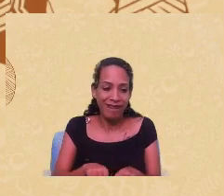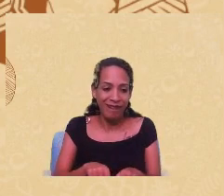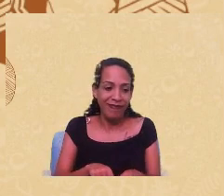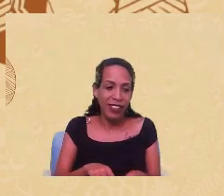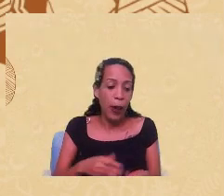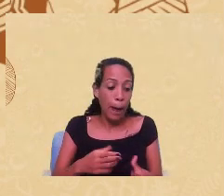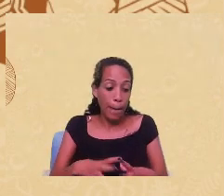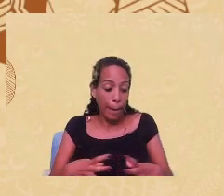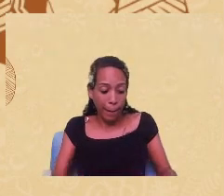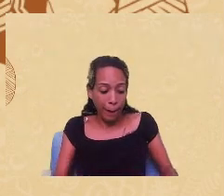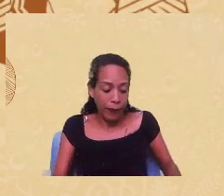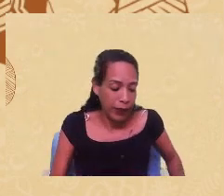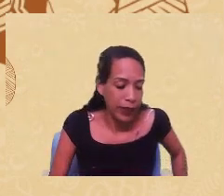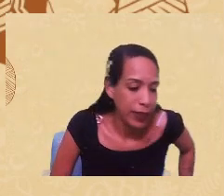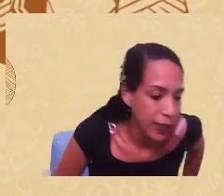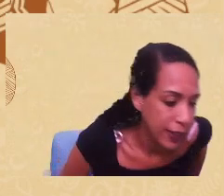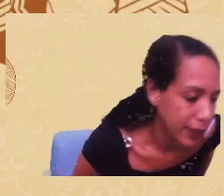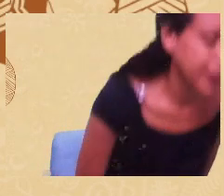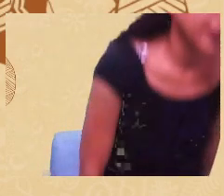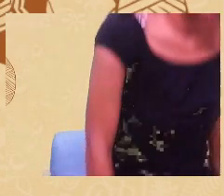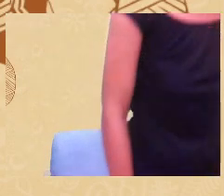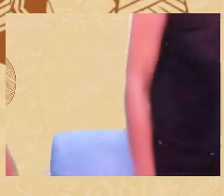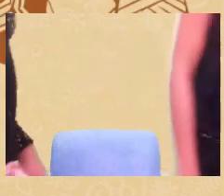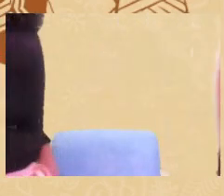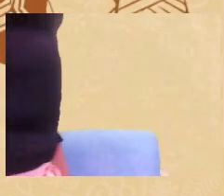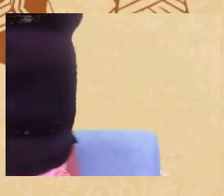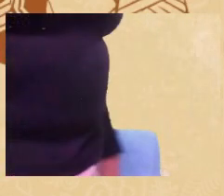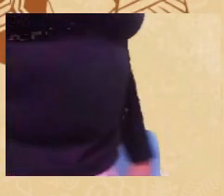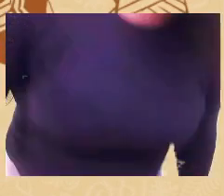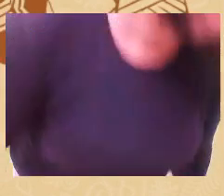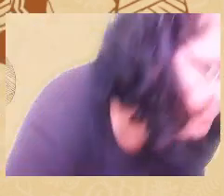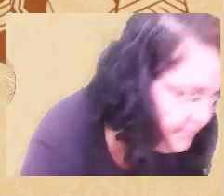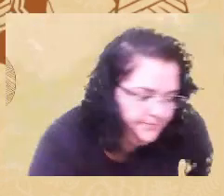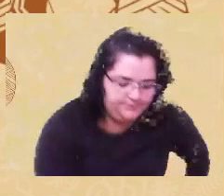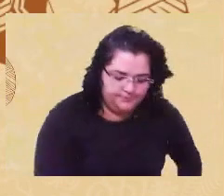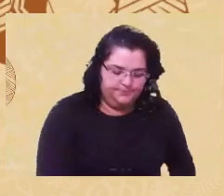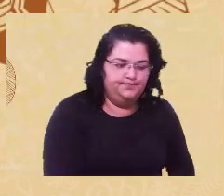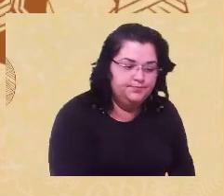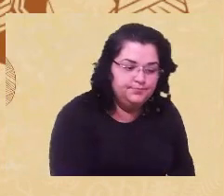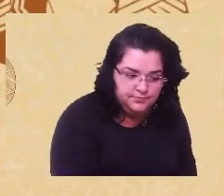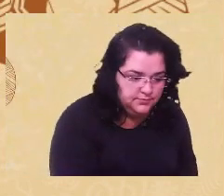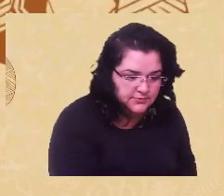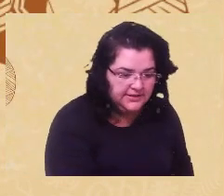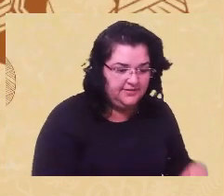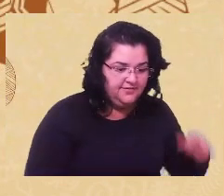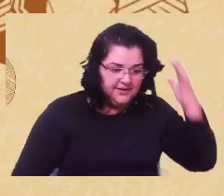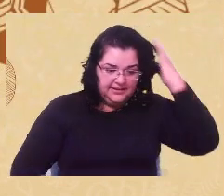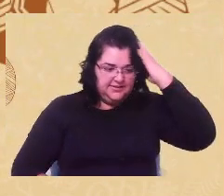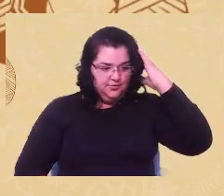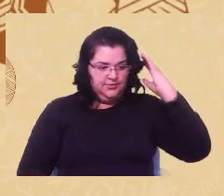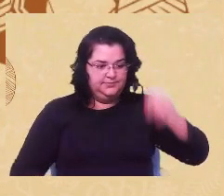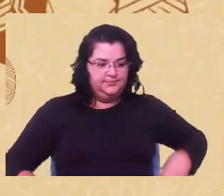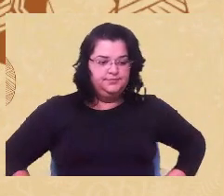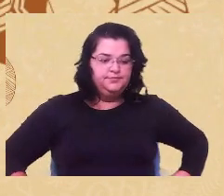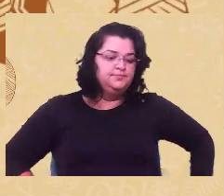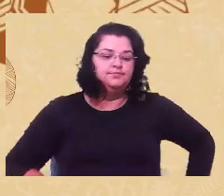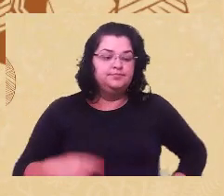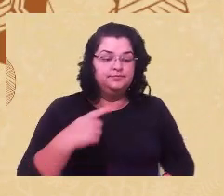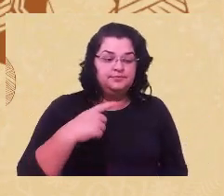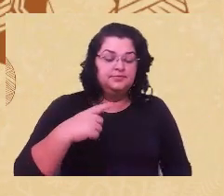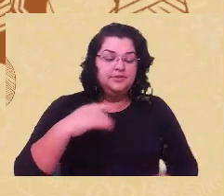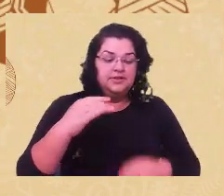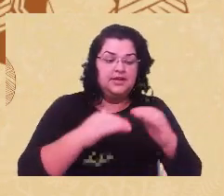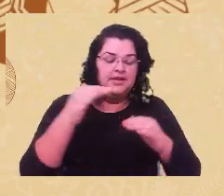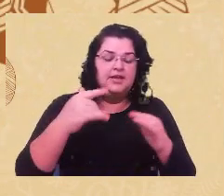fábrica das diferenças. Aqui é a ala dos neprosos, aqui é a ala dos esquizofrênicos, aqui é a ala